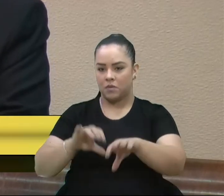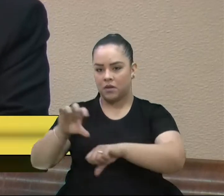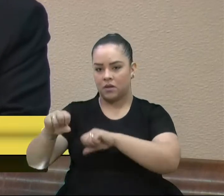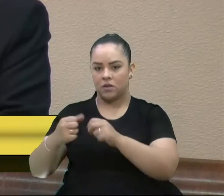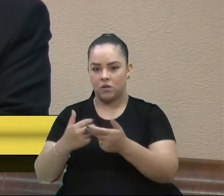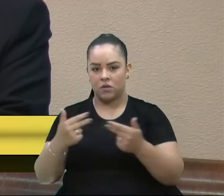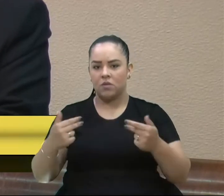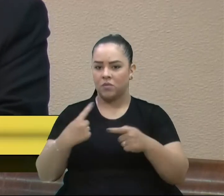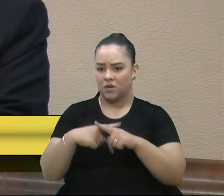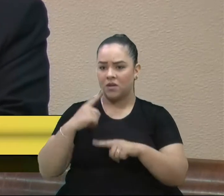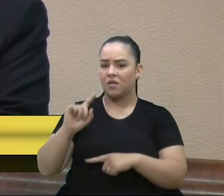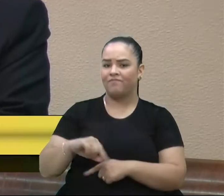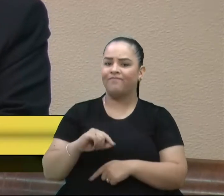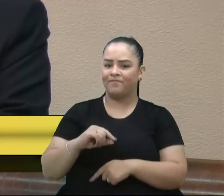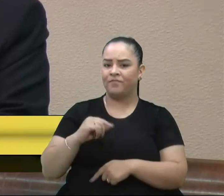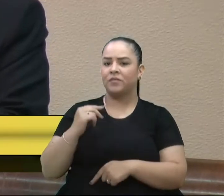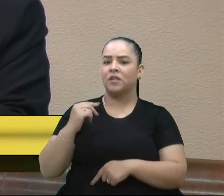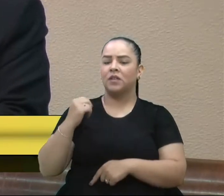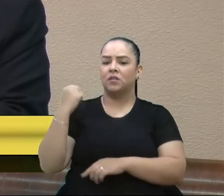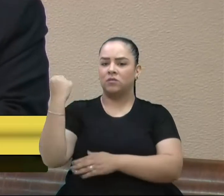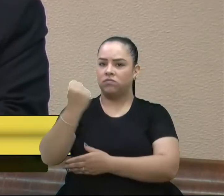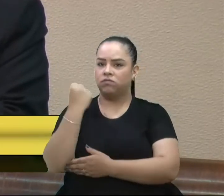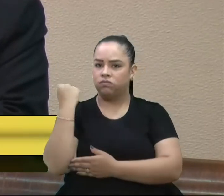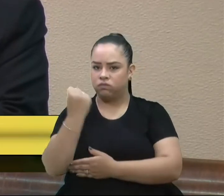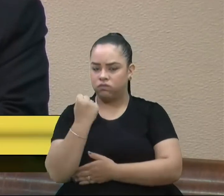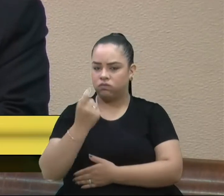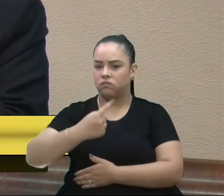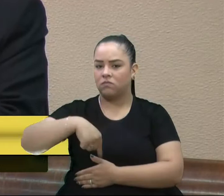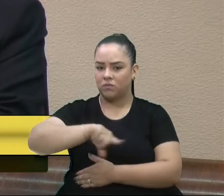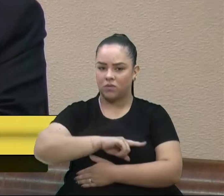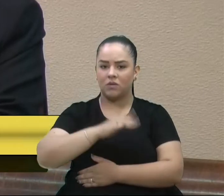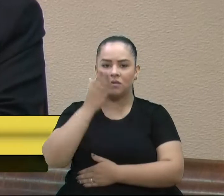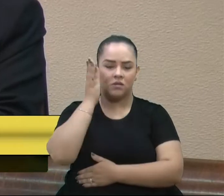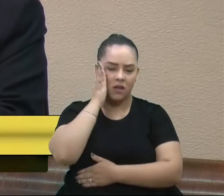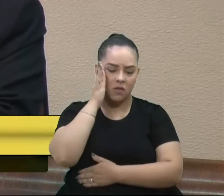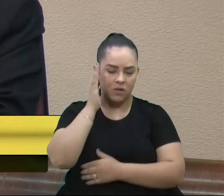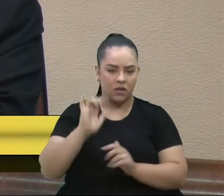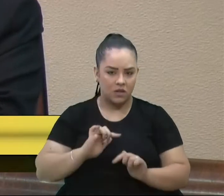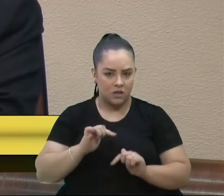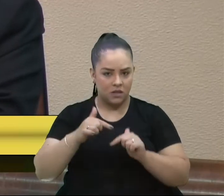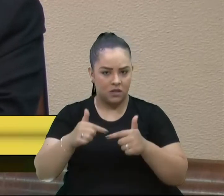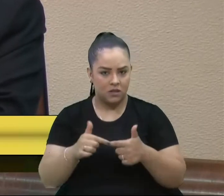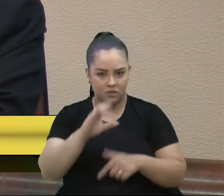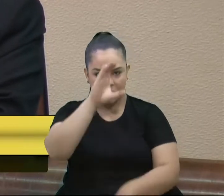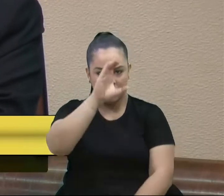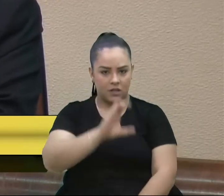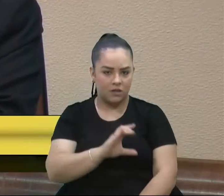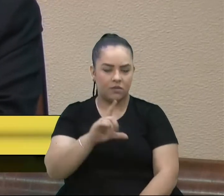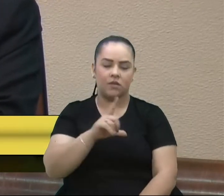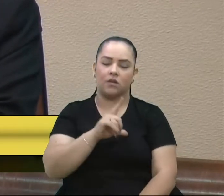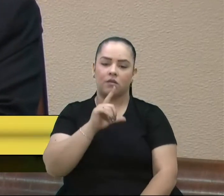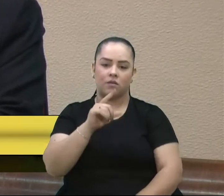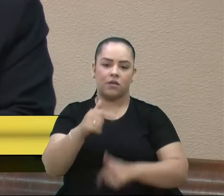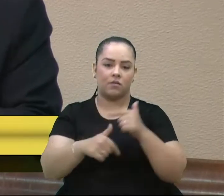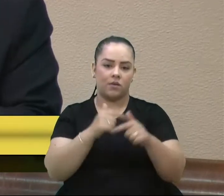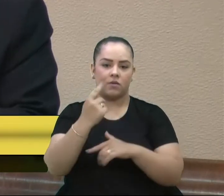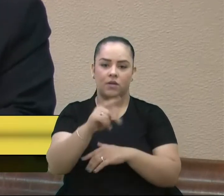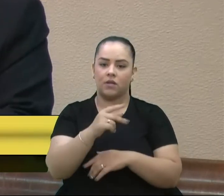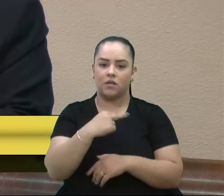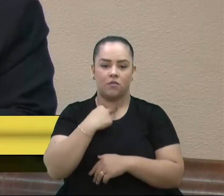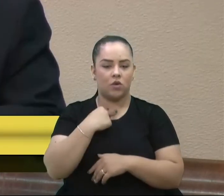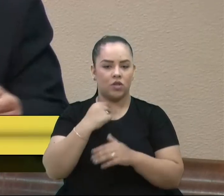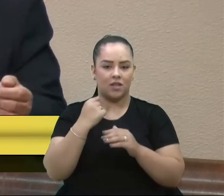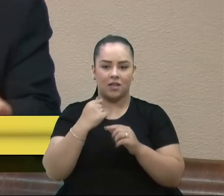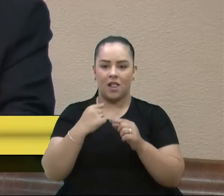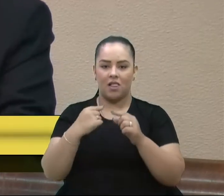é grave, a situação a gente sabe que é grave, então a Ação Cidadania faz a sua parte. Ela não pode ir além, mas